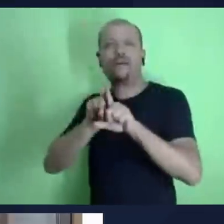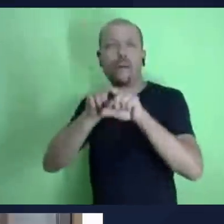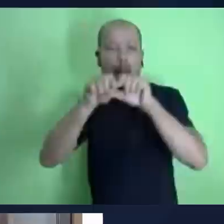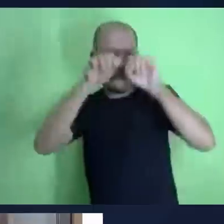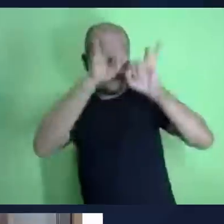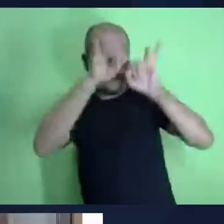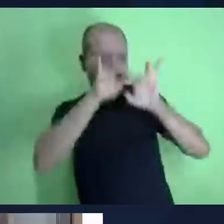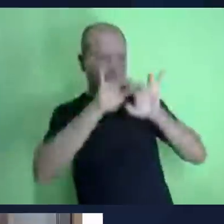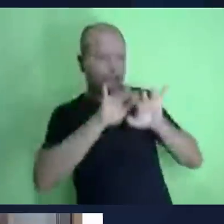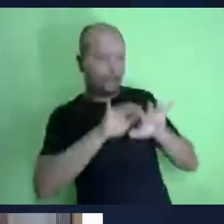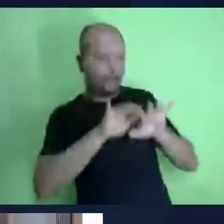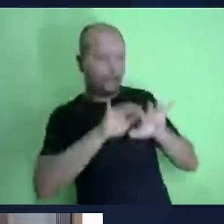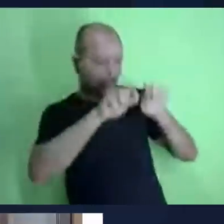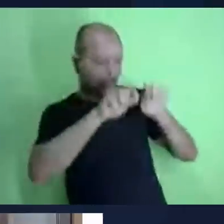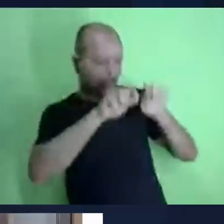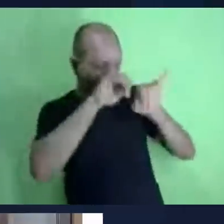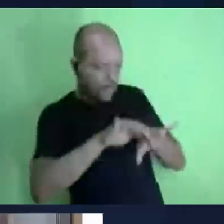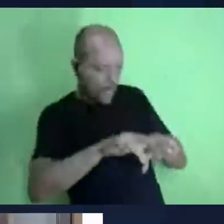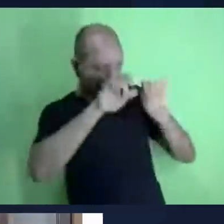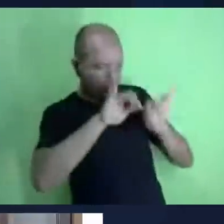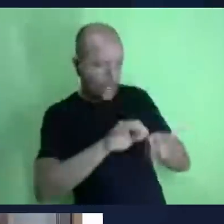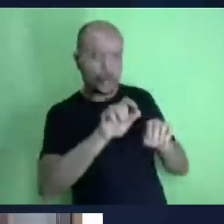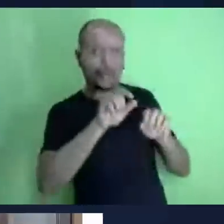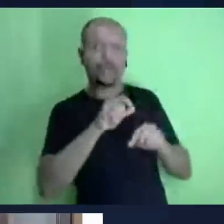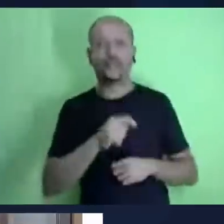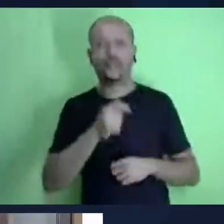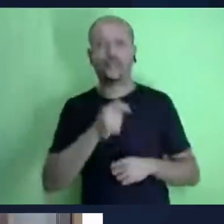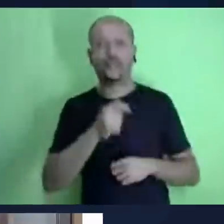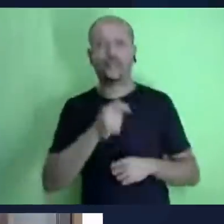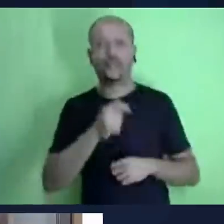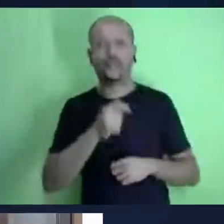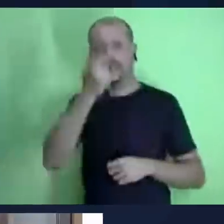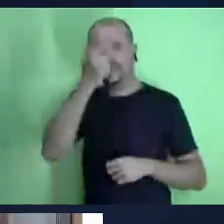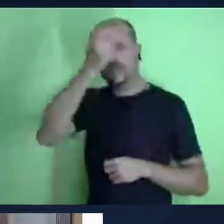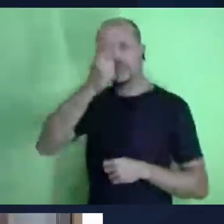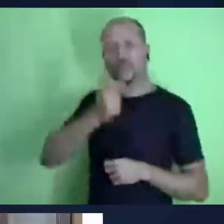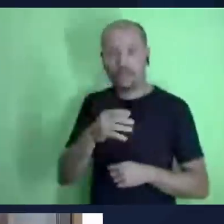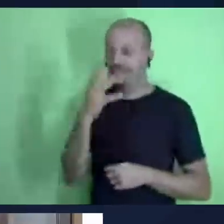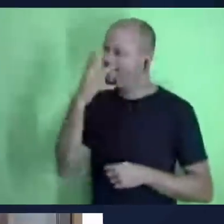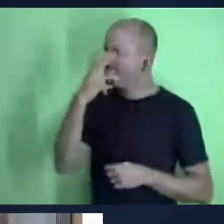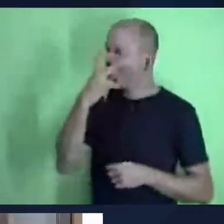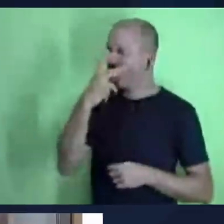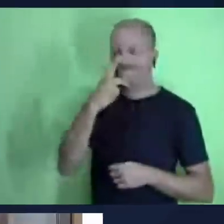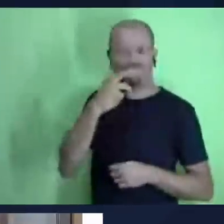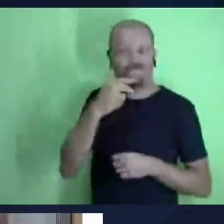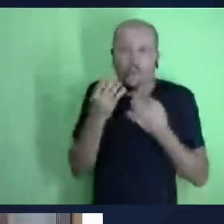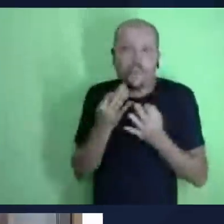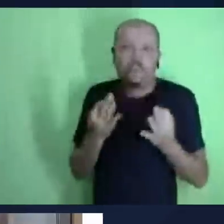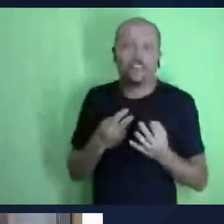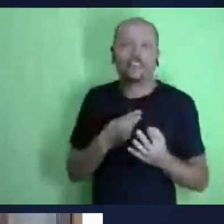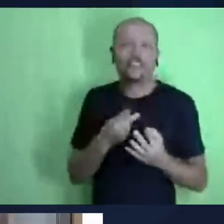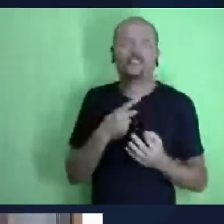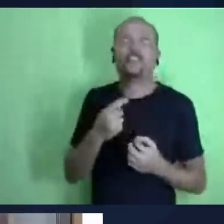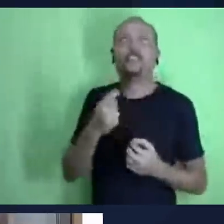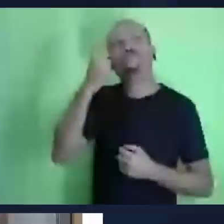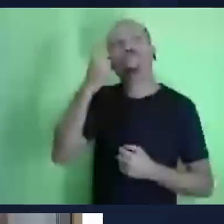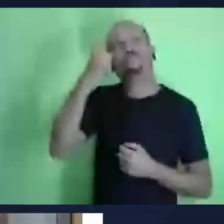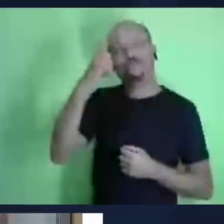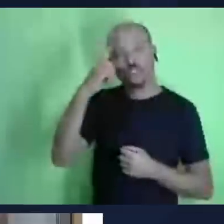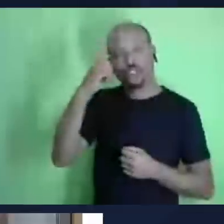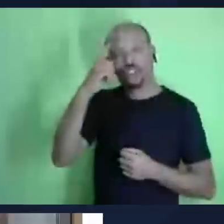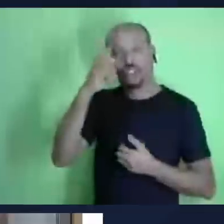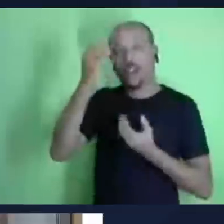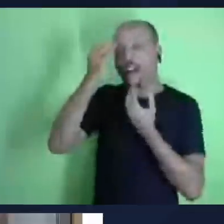através do espírito santo não é que nós recebemos as bênçãos que jesus adquiriu por nós